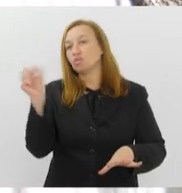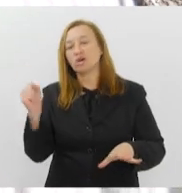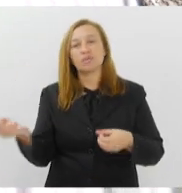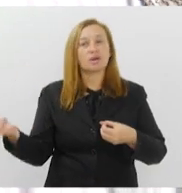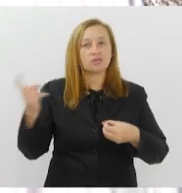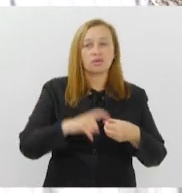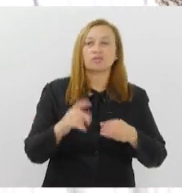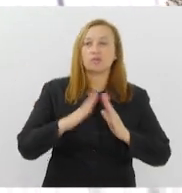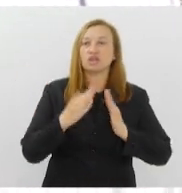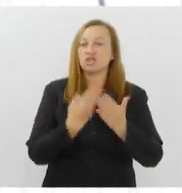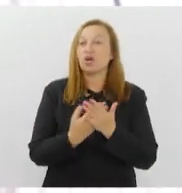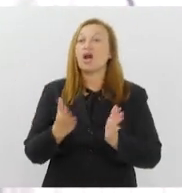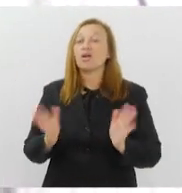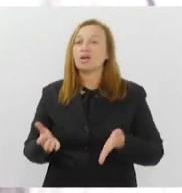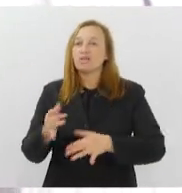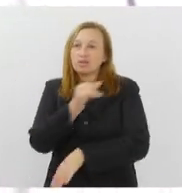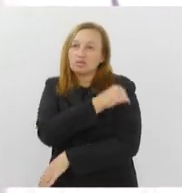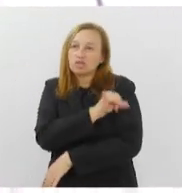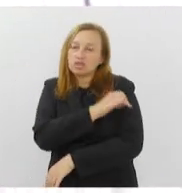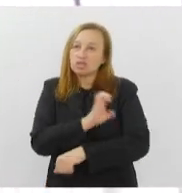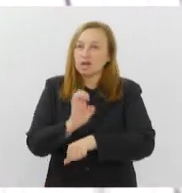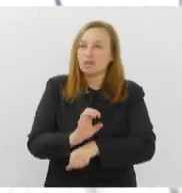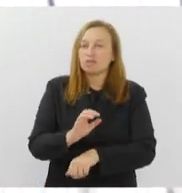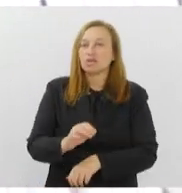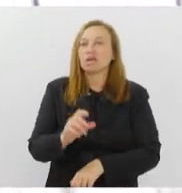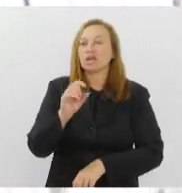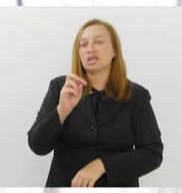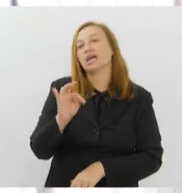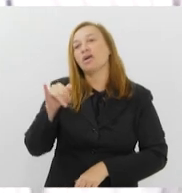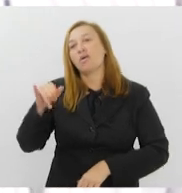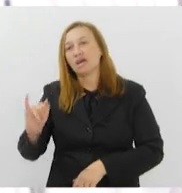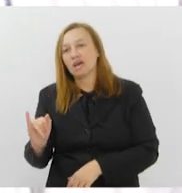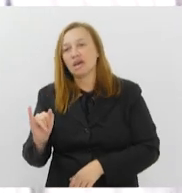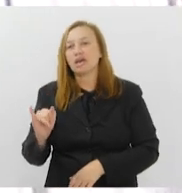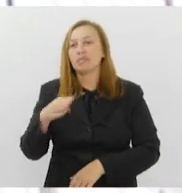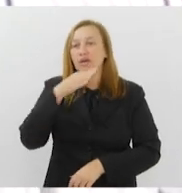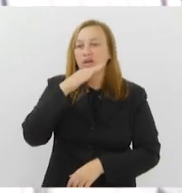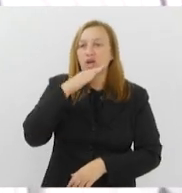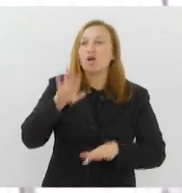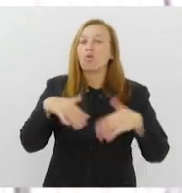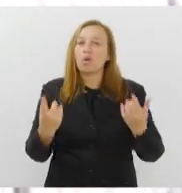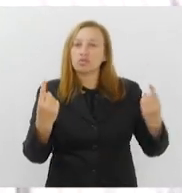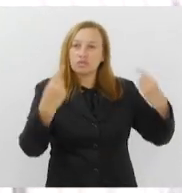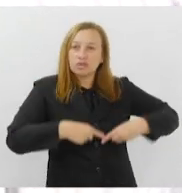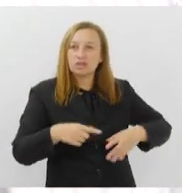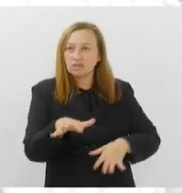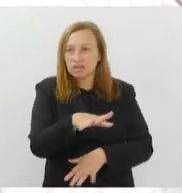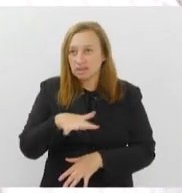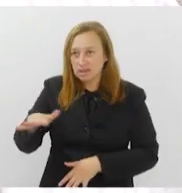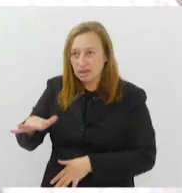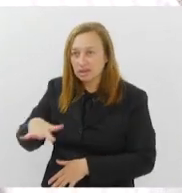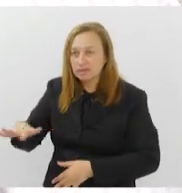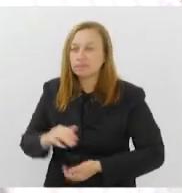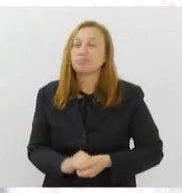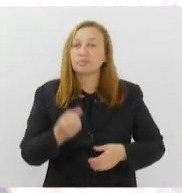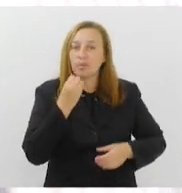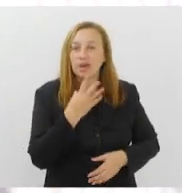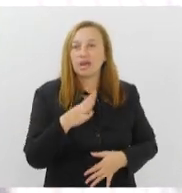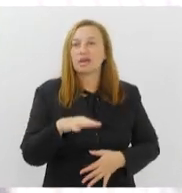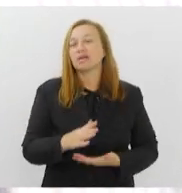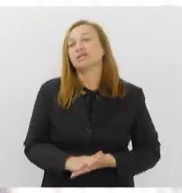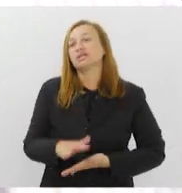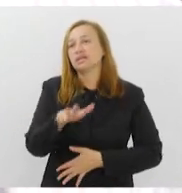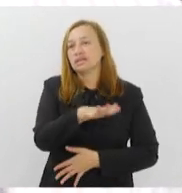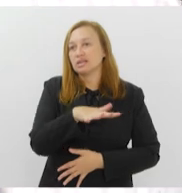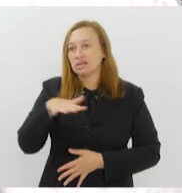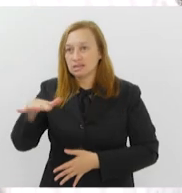Falando aqui do nosso estado, a atuação dos municípios de Itaguaí e Mangaratiba, quais as dificuldades e os desafios nessa região? Bem, nessa região,